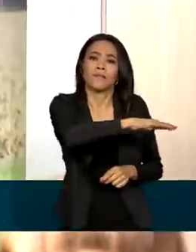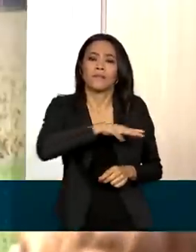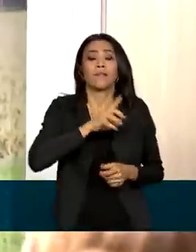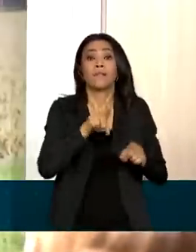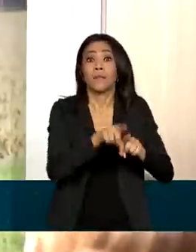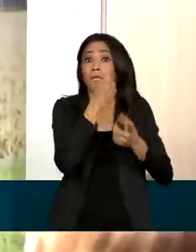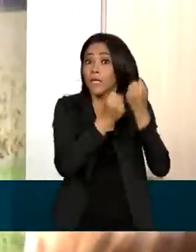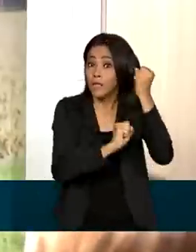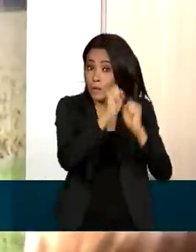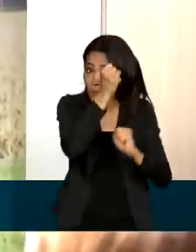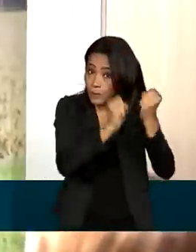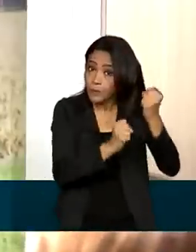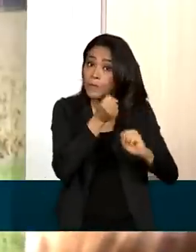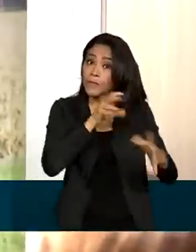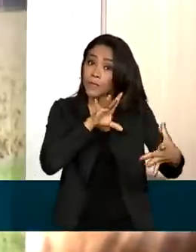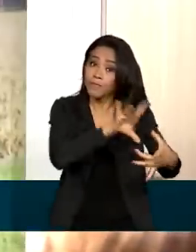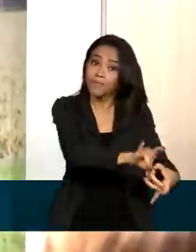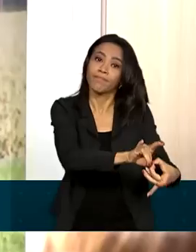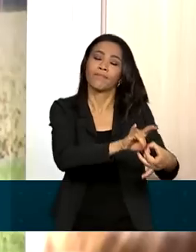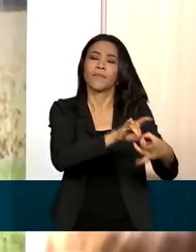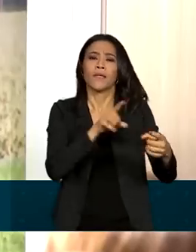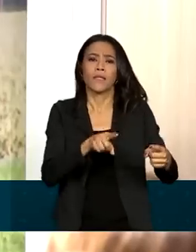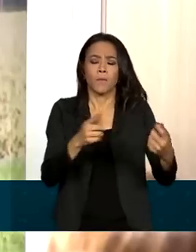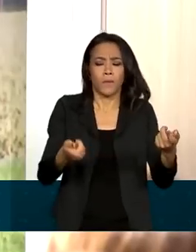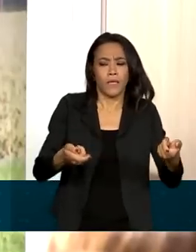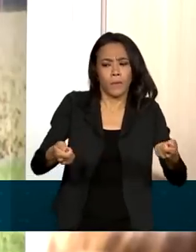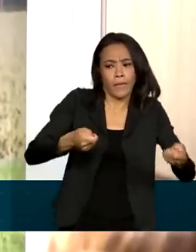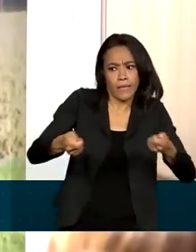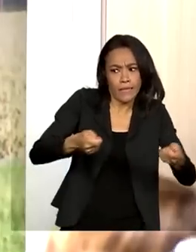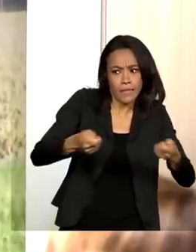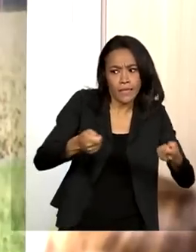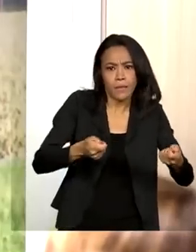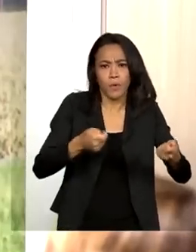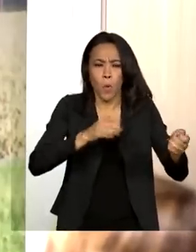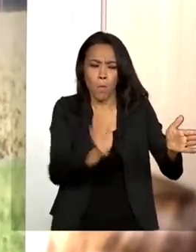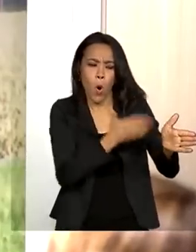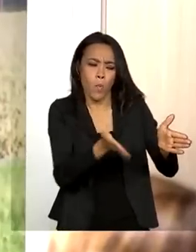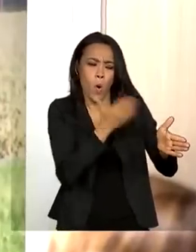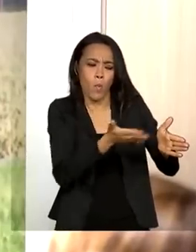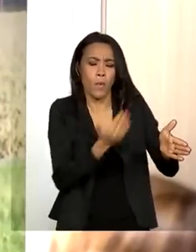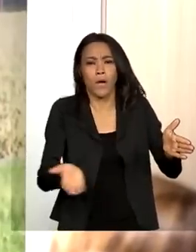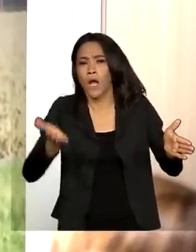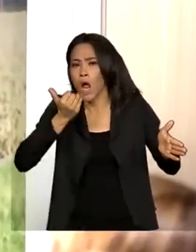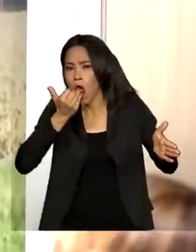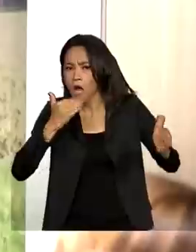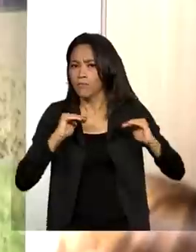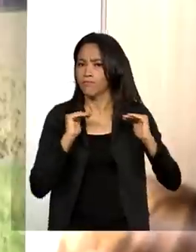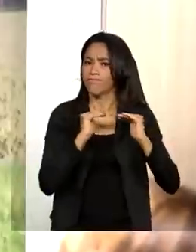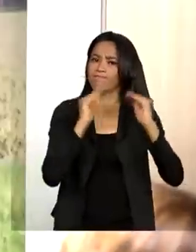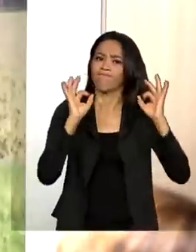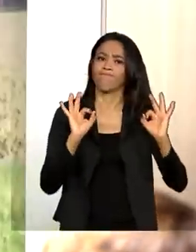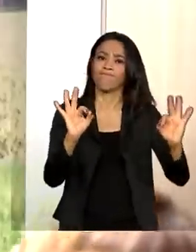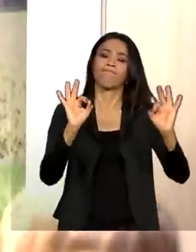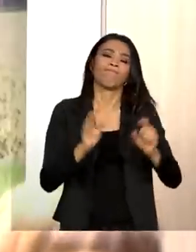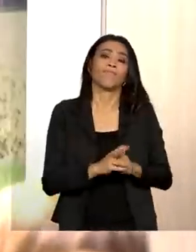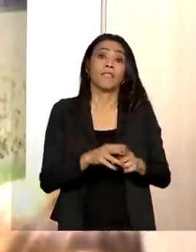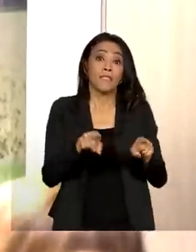industrial, cujo equilíbrio entre produção de alimentos saudáveis, geração de renda e trabalho,